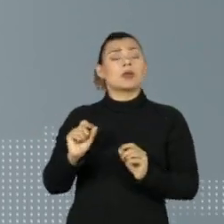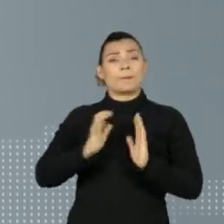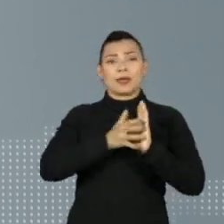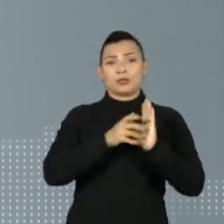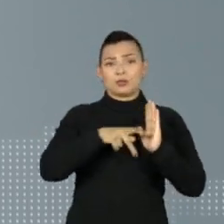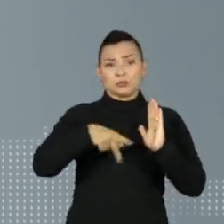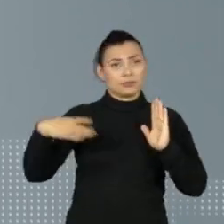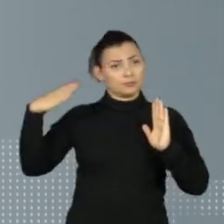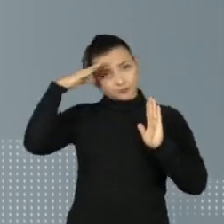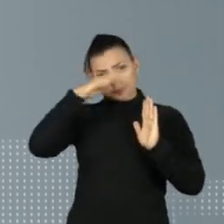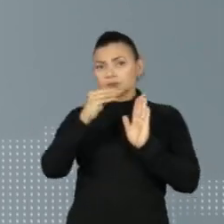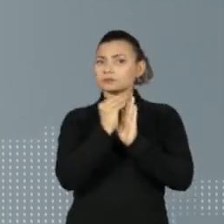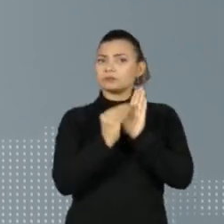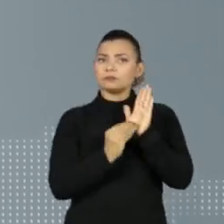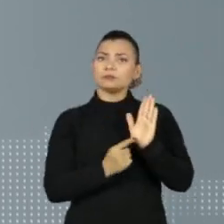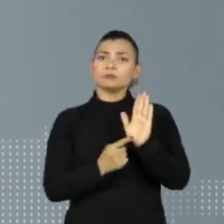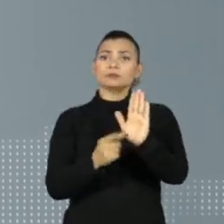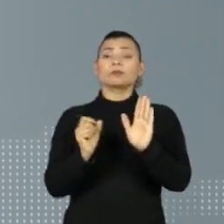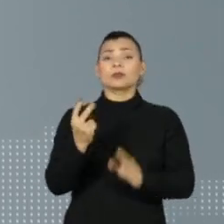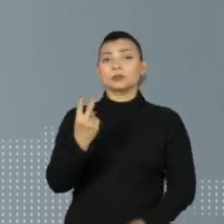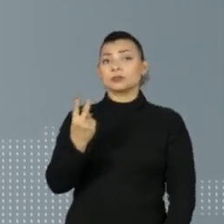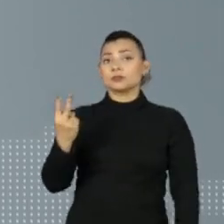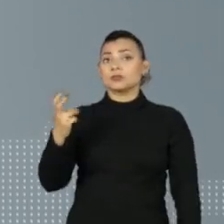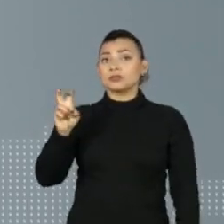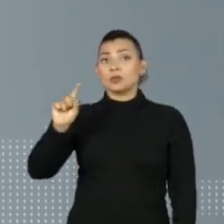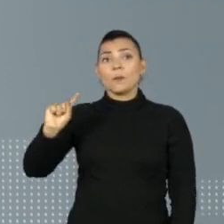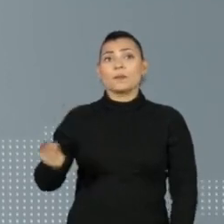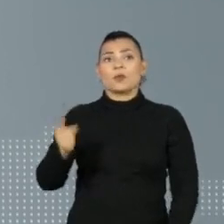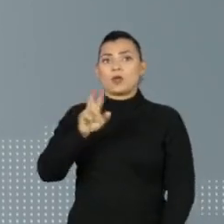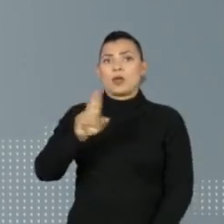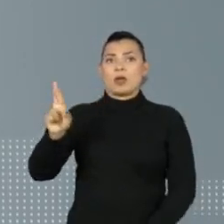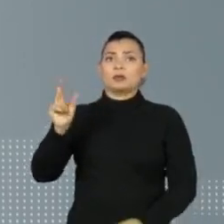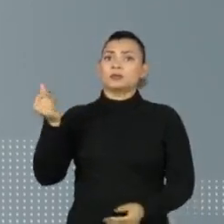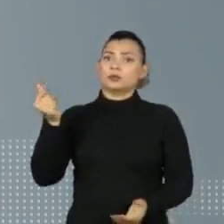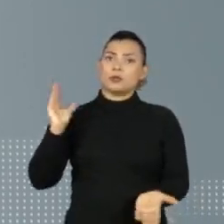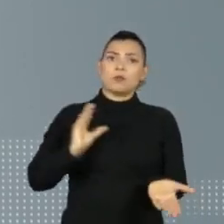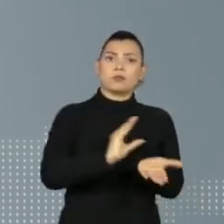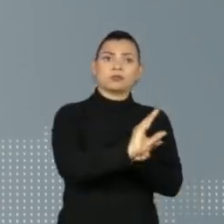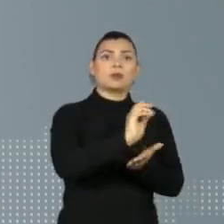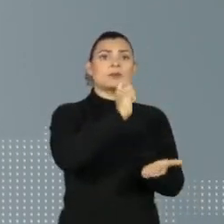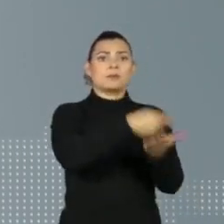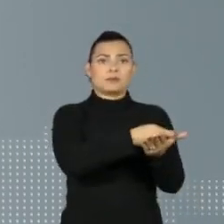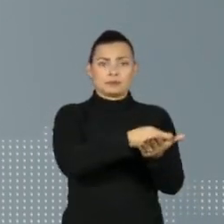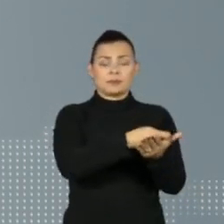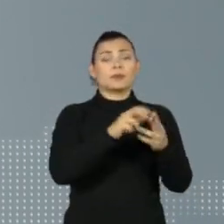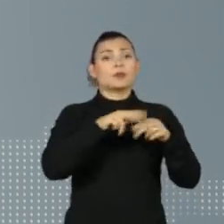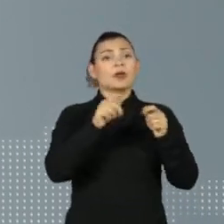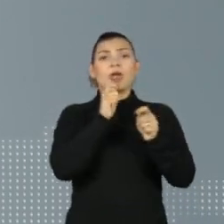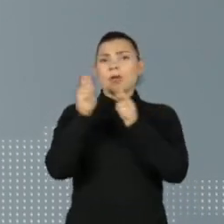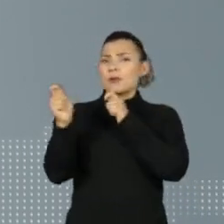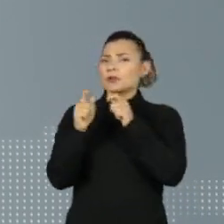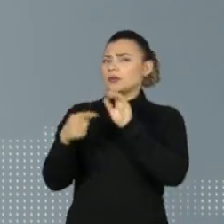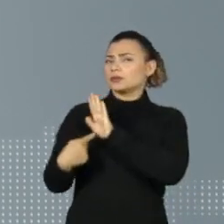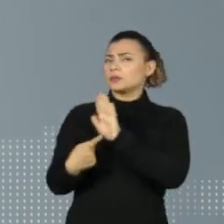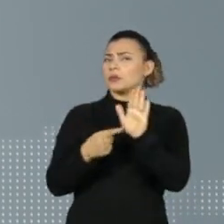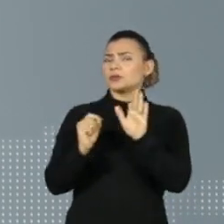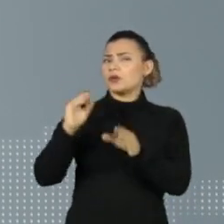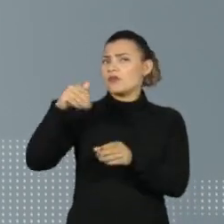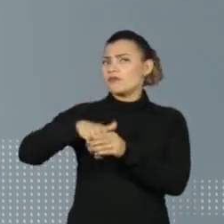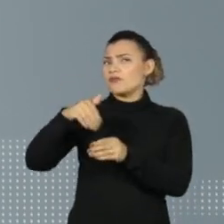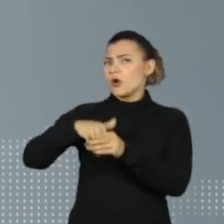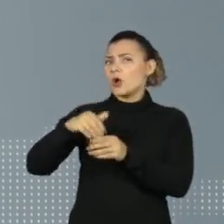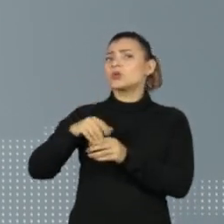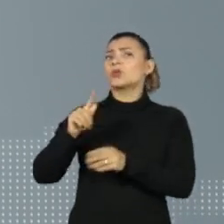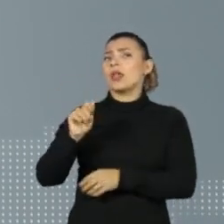Bolsonaro, a legenda pagou R 225 mil ao Instituto. Além do pagamento, a reportagem também mostra que o Voto Legal